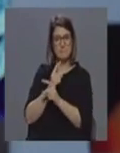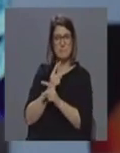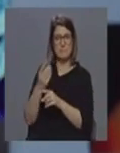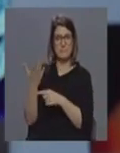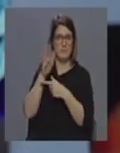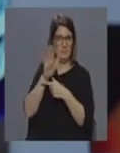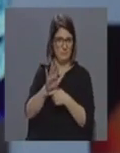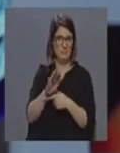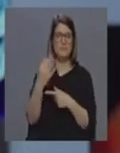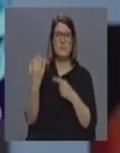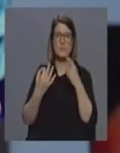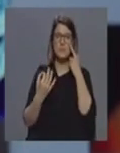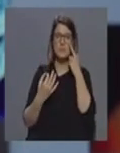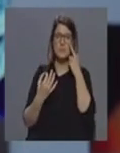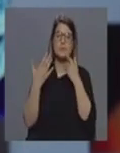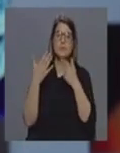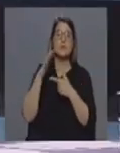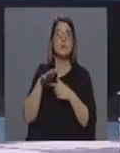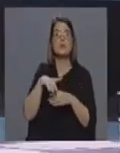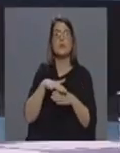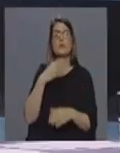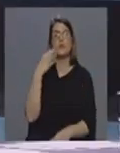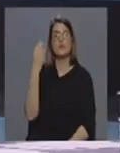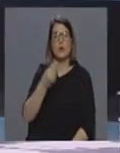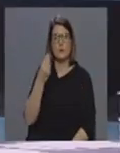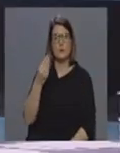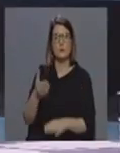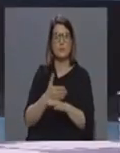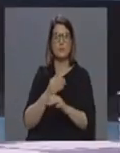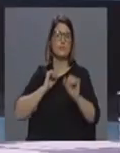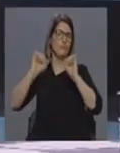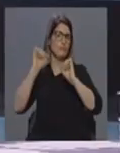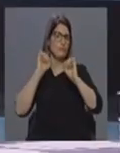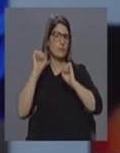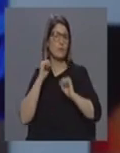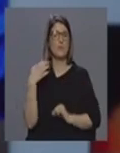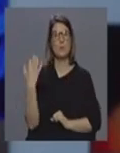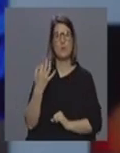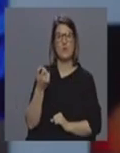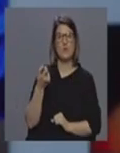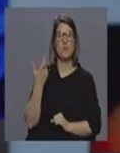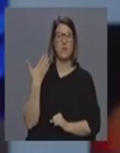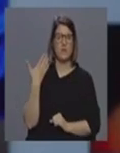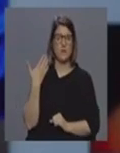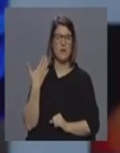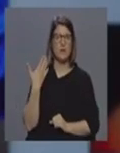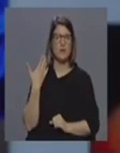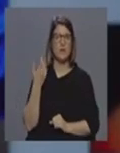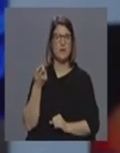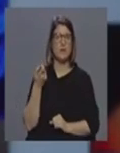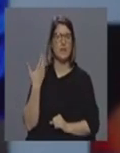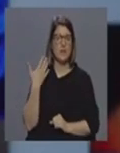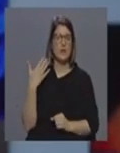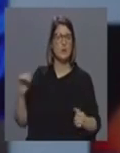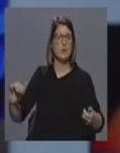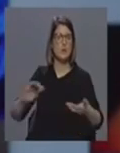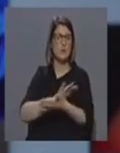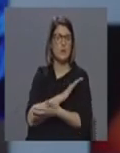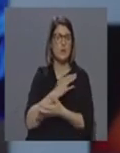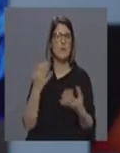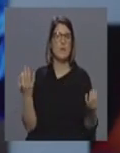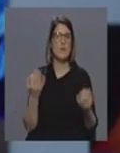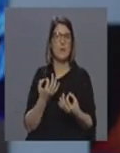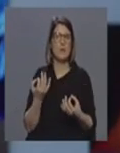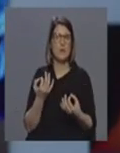diferenciador se tivermos por exemplo um caso de um jovem que tenha estado numa discoteca no Porto que foi agora recentemente noticiada e que